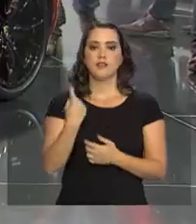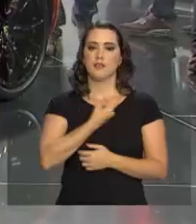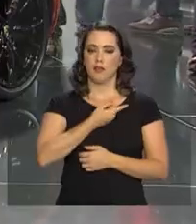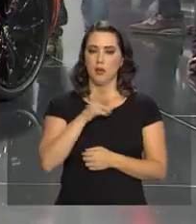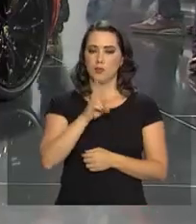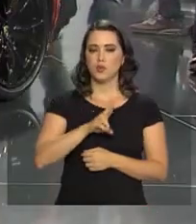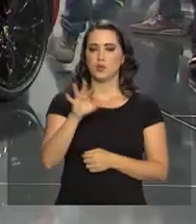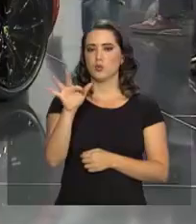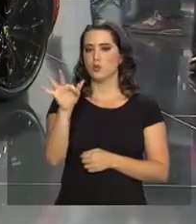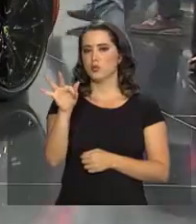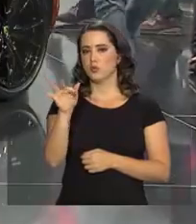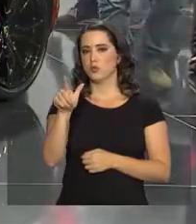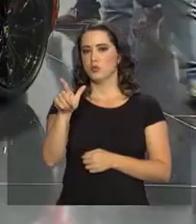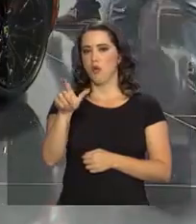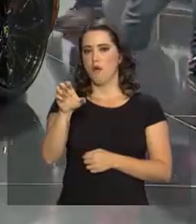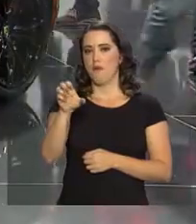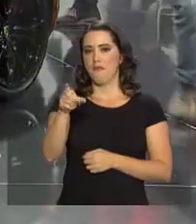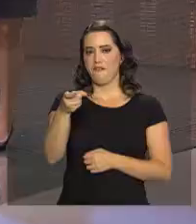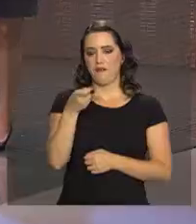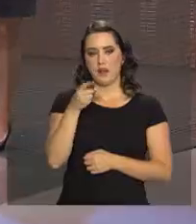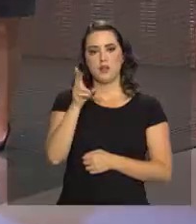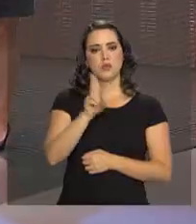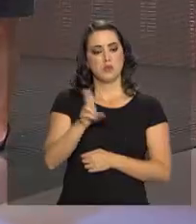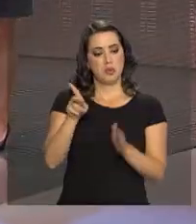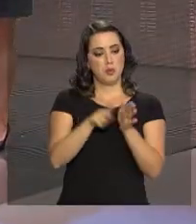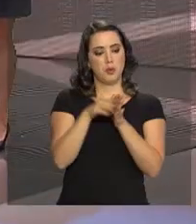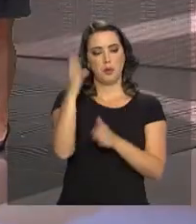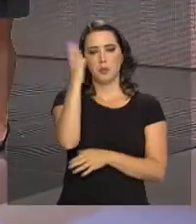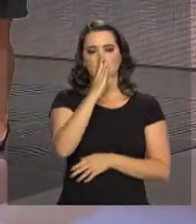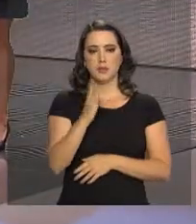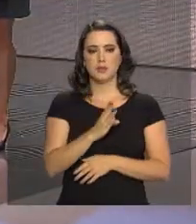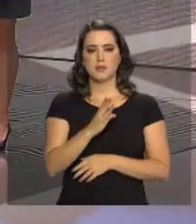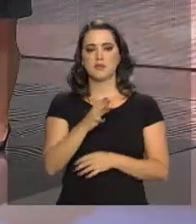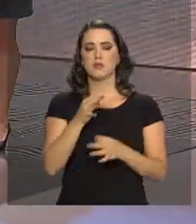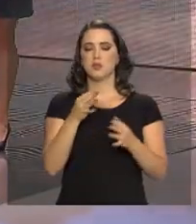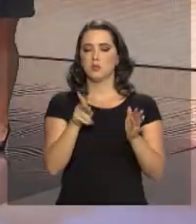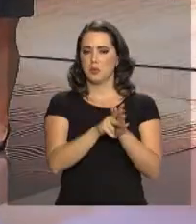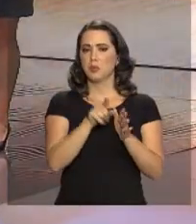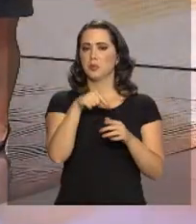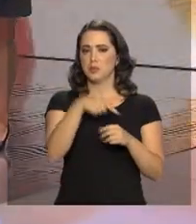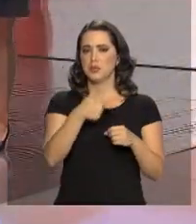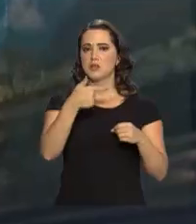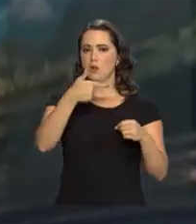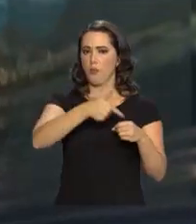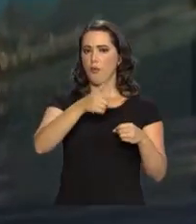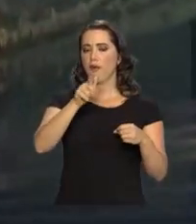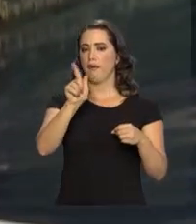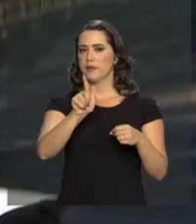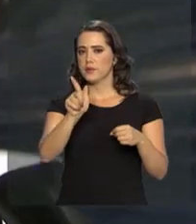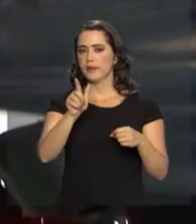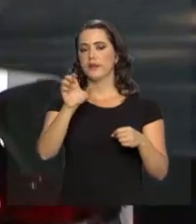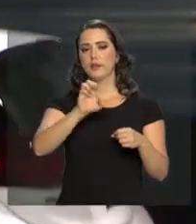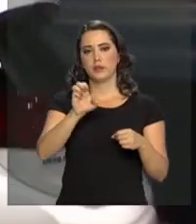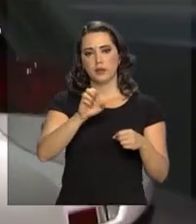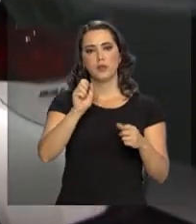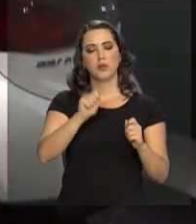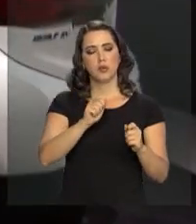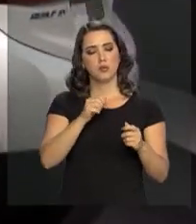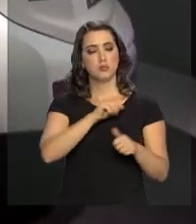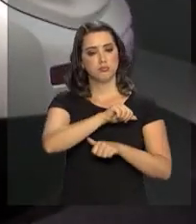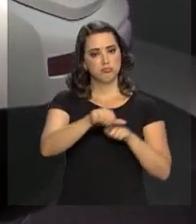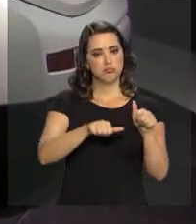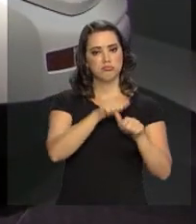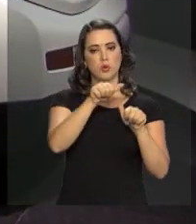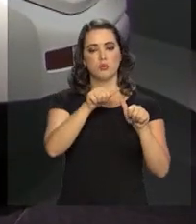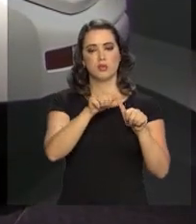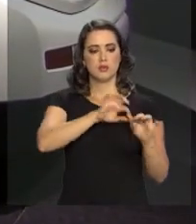desenvolvida aqui por pesquisadores e engenheiros brasileiros. É importante que a gente tenha relevância na inovação mundial. Voltando ao